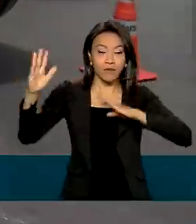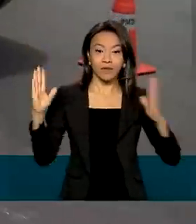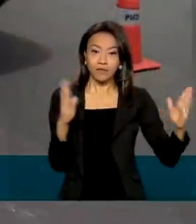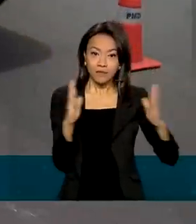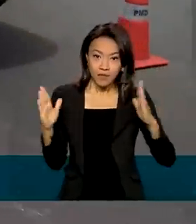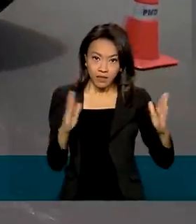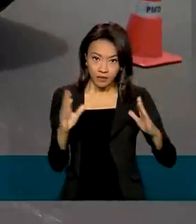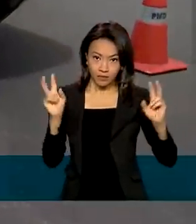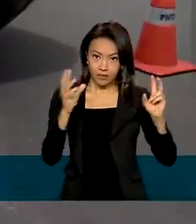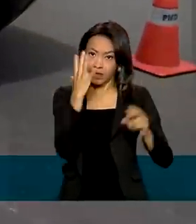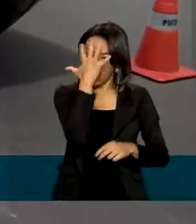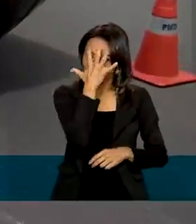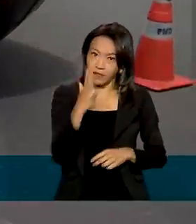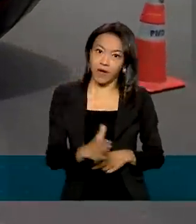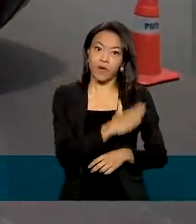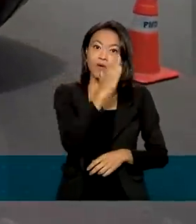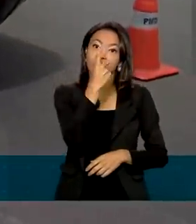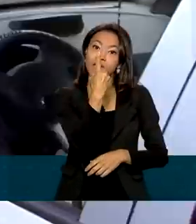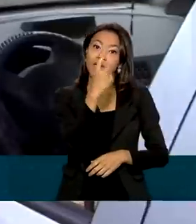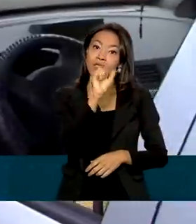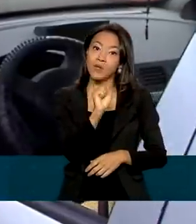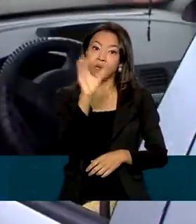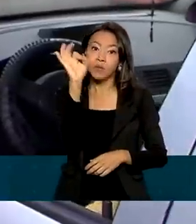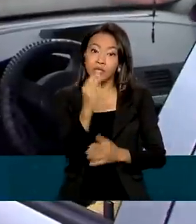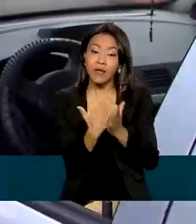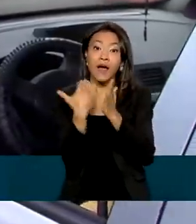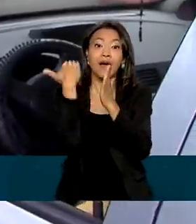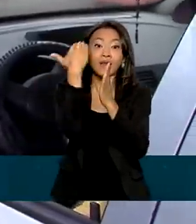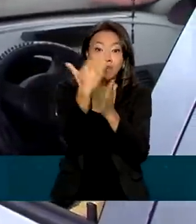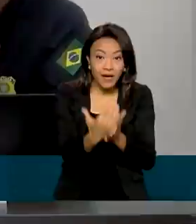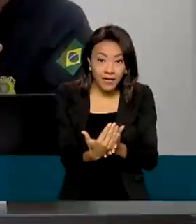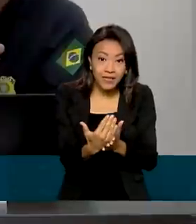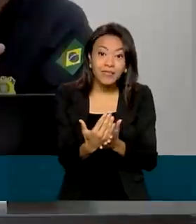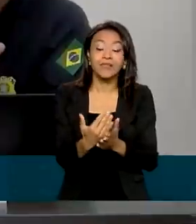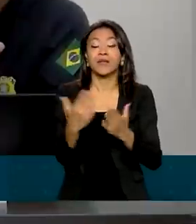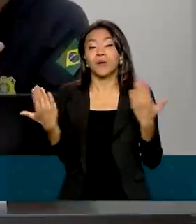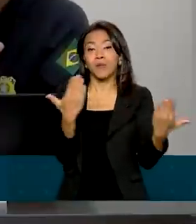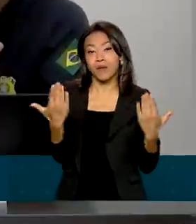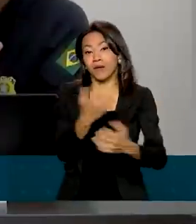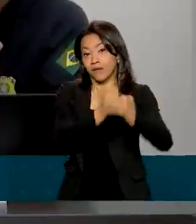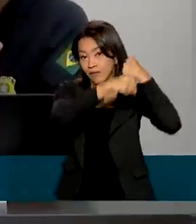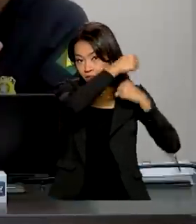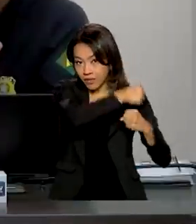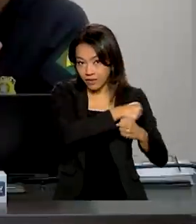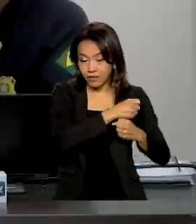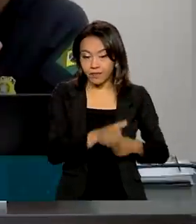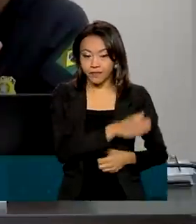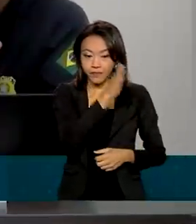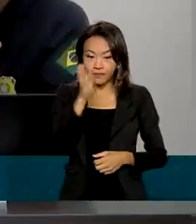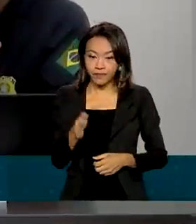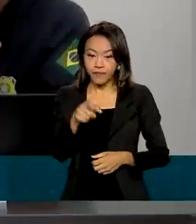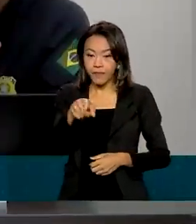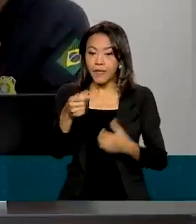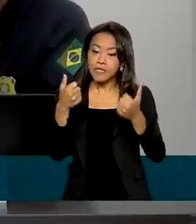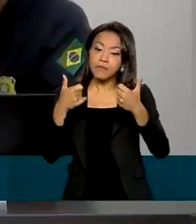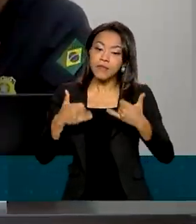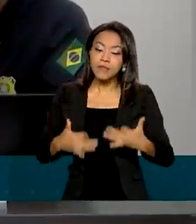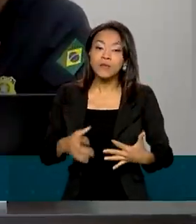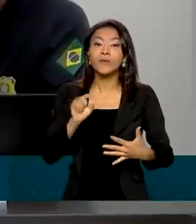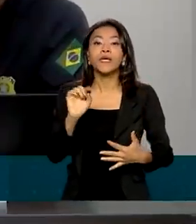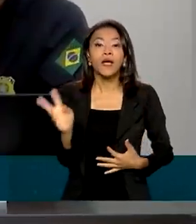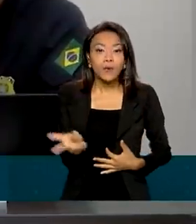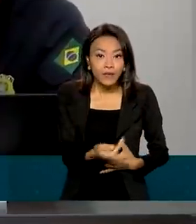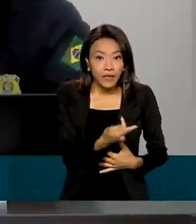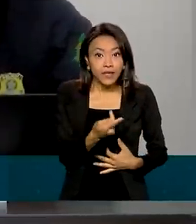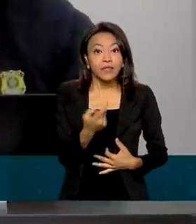18% a mais que em 2021. O problema que acontece na segurança viária, nas rodovias,